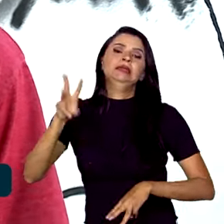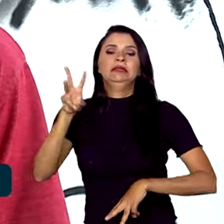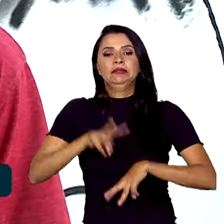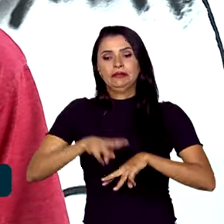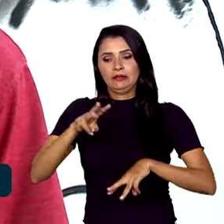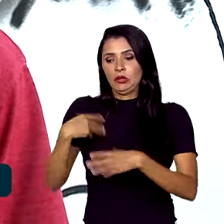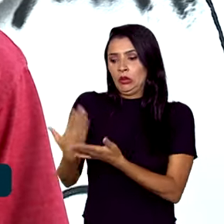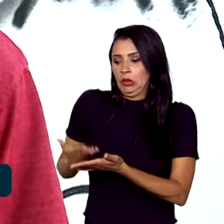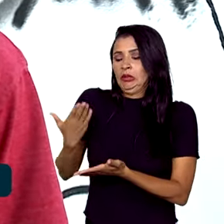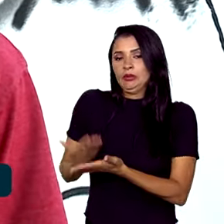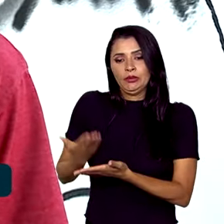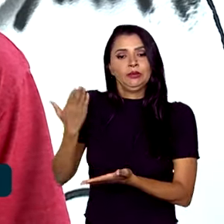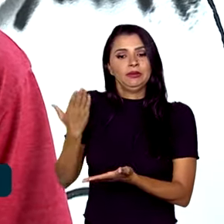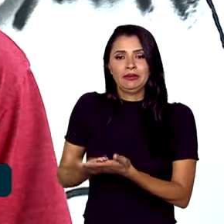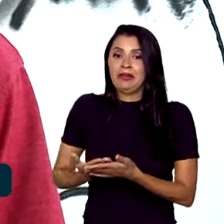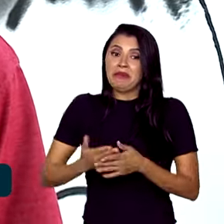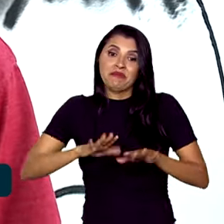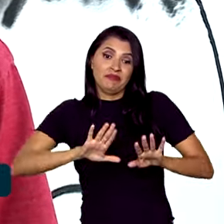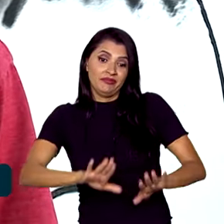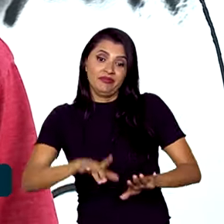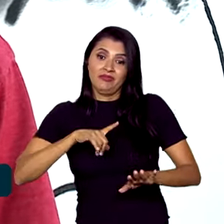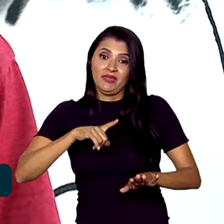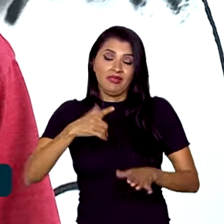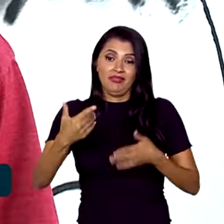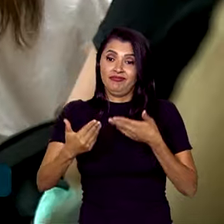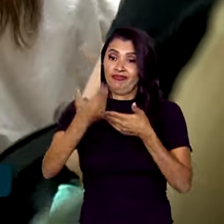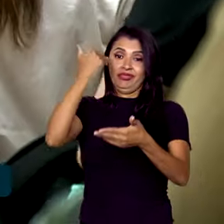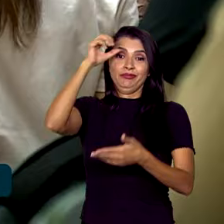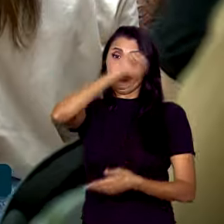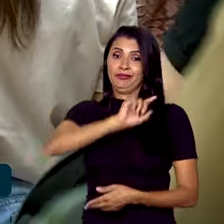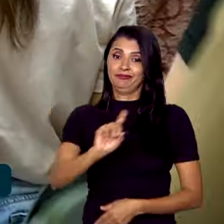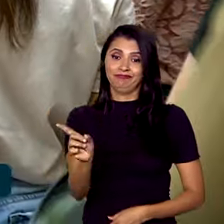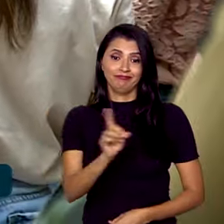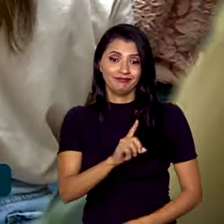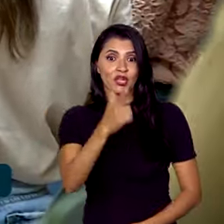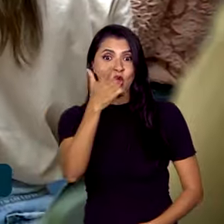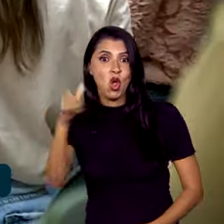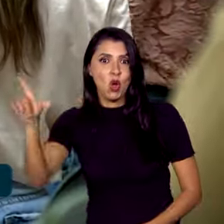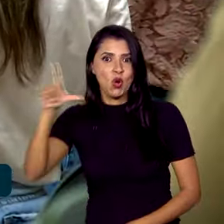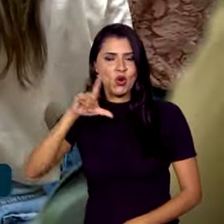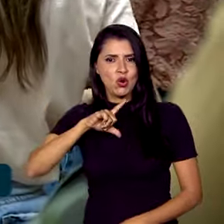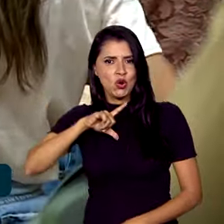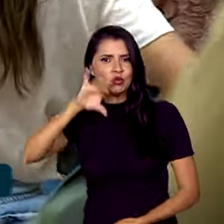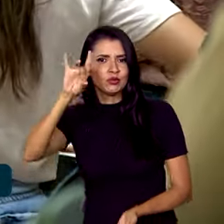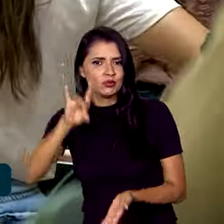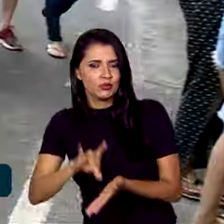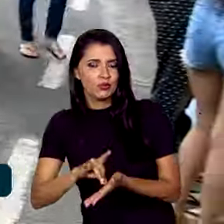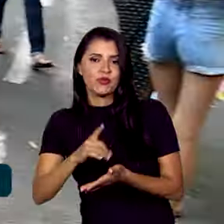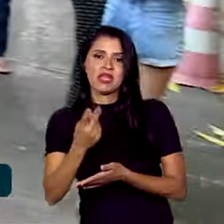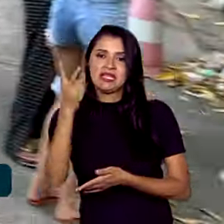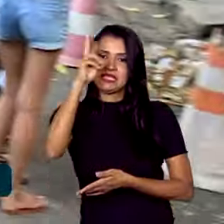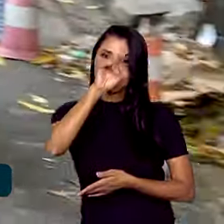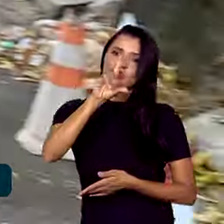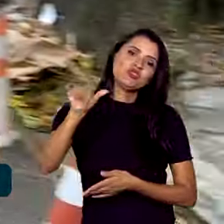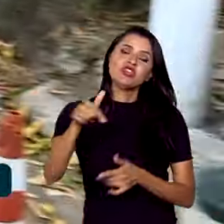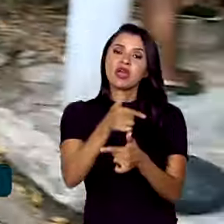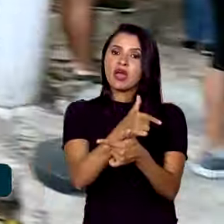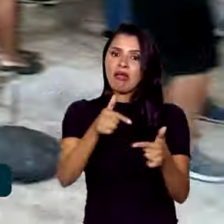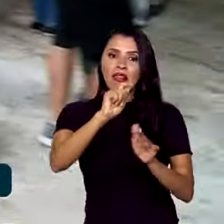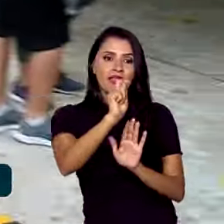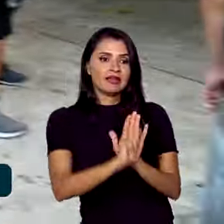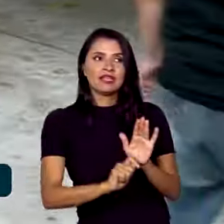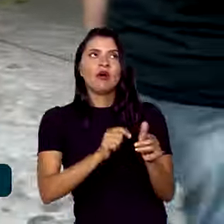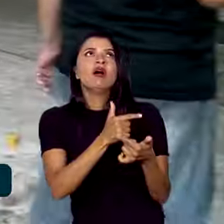Estudei, estudei, mas às vezes não entra na cabeça. Para outros, o fato de neste segundo dia não ter a